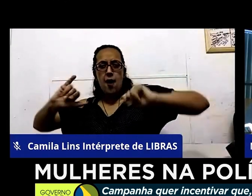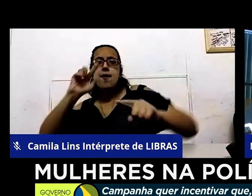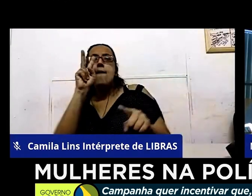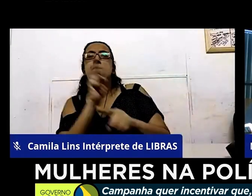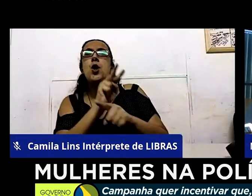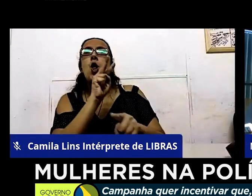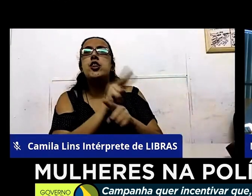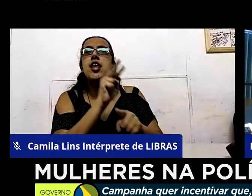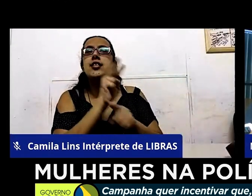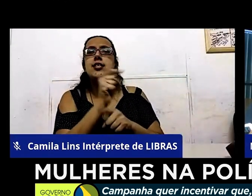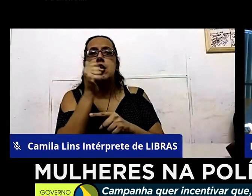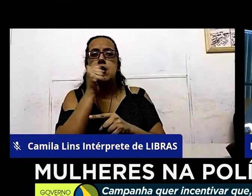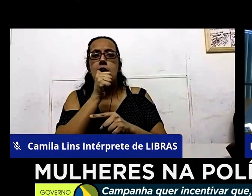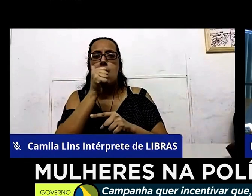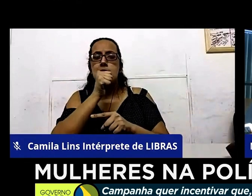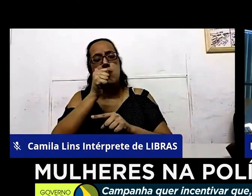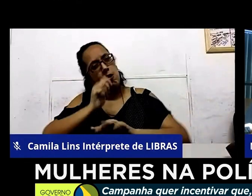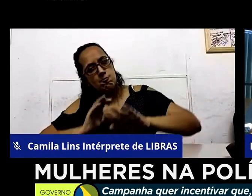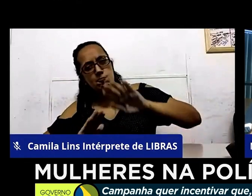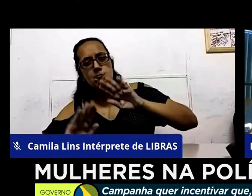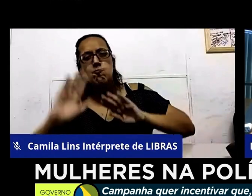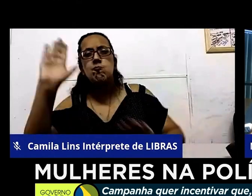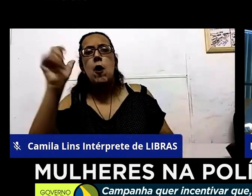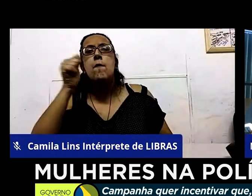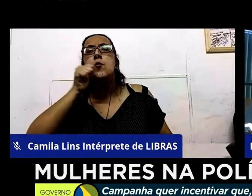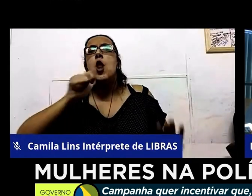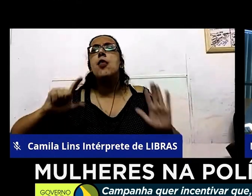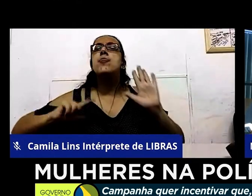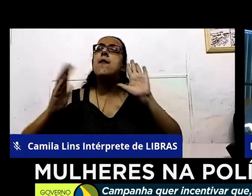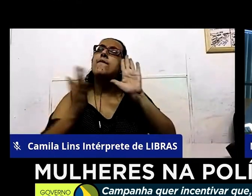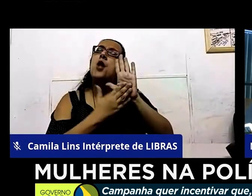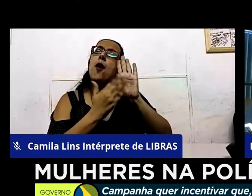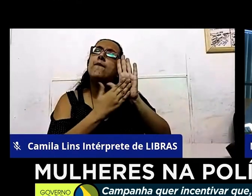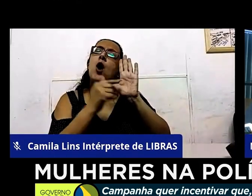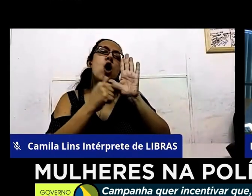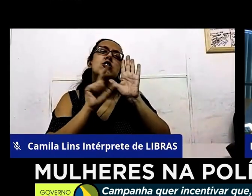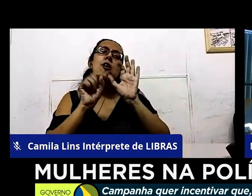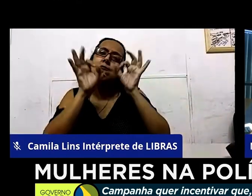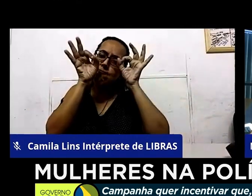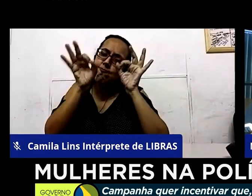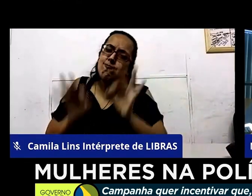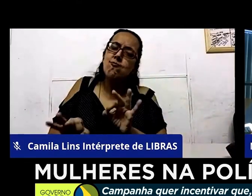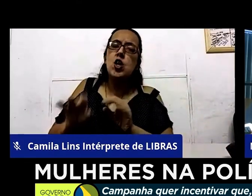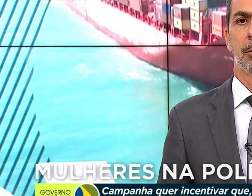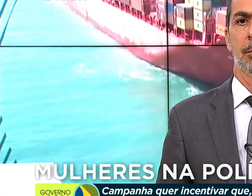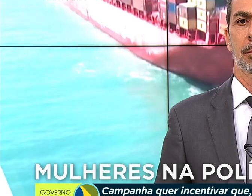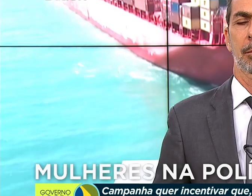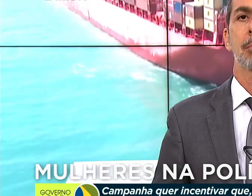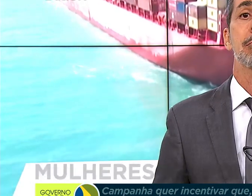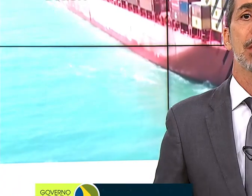a campanha com uma bandeira e com uma proposta de garantia de direitos da mulher.